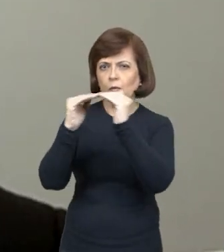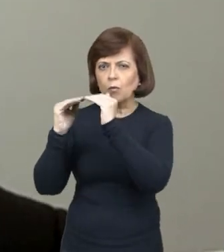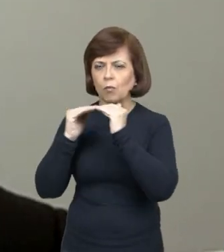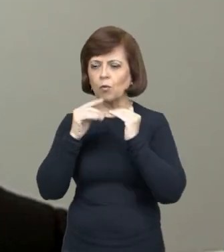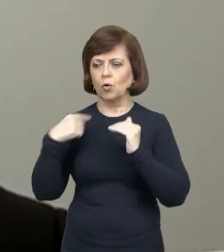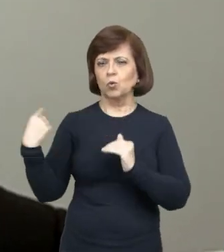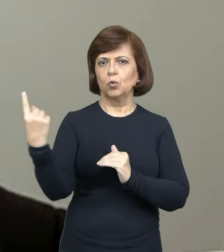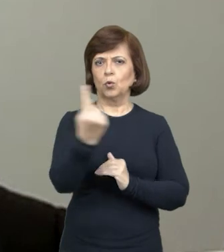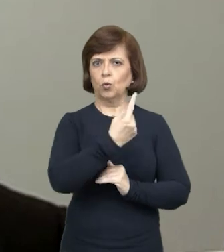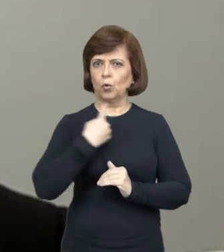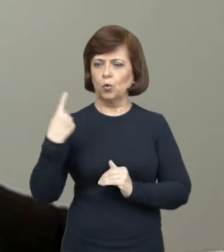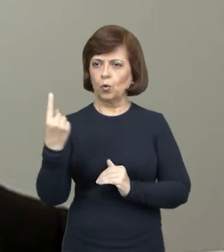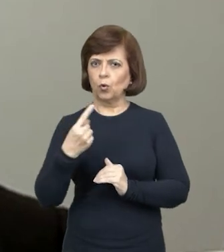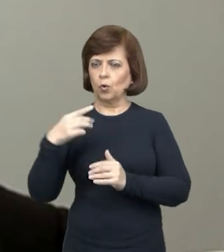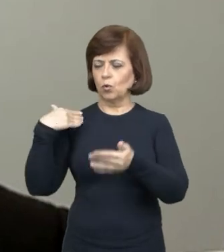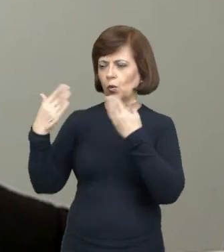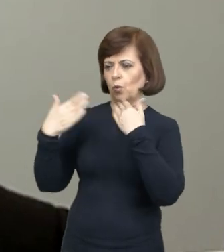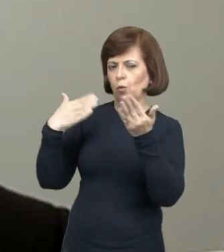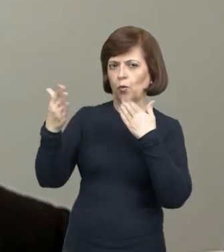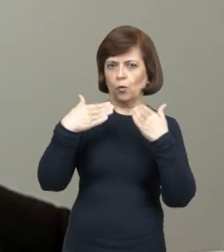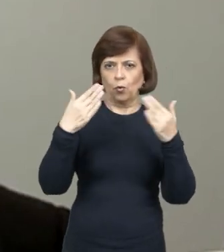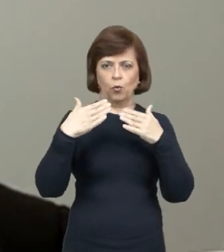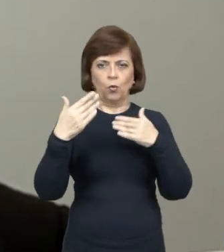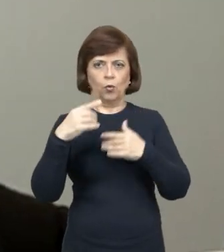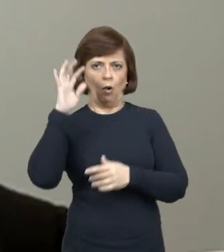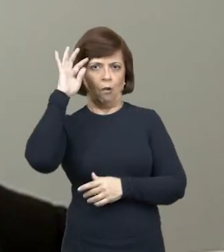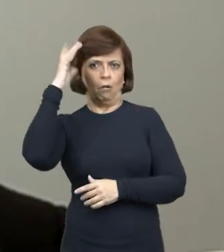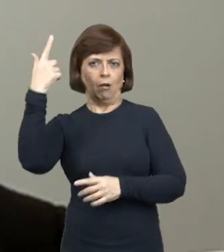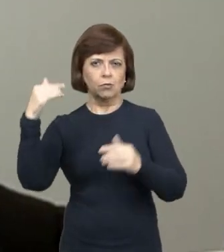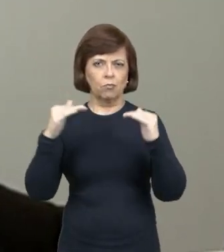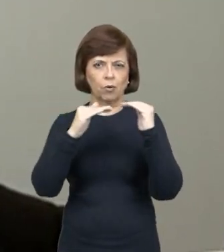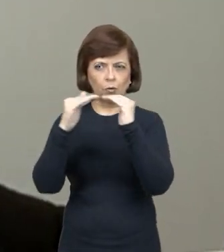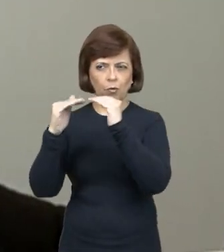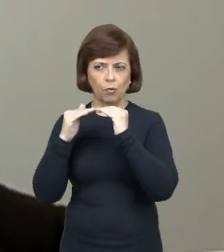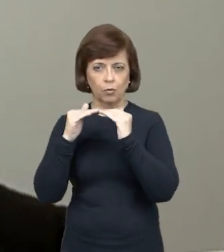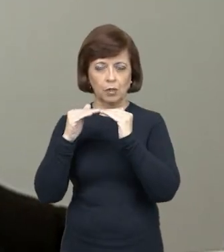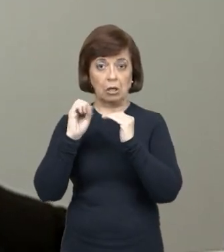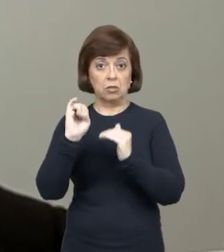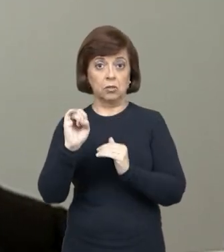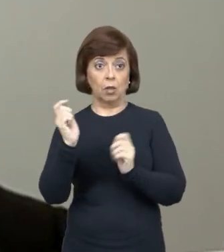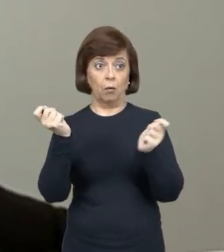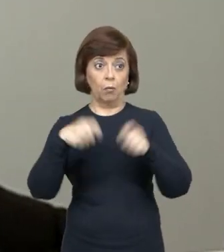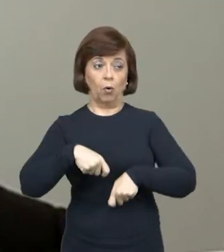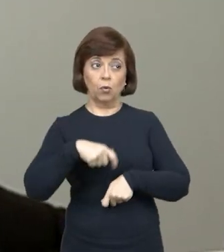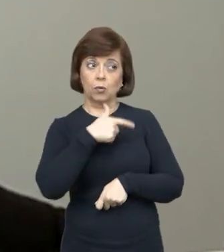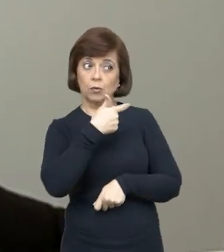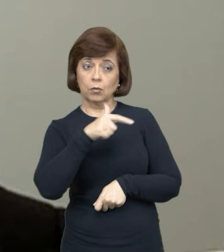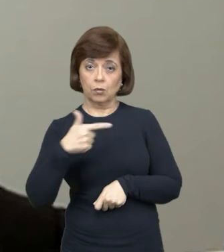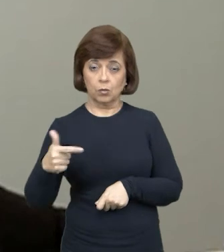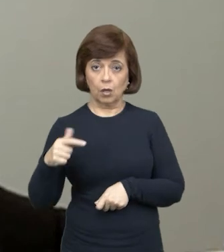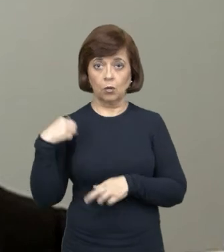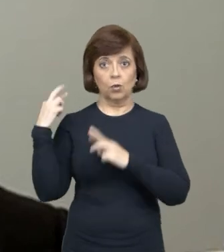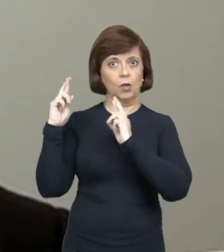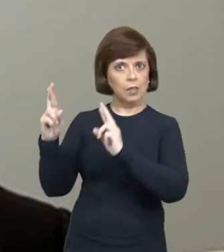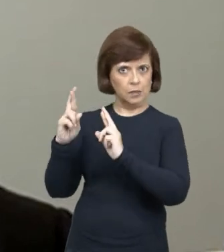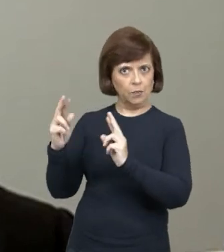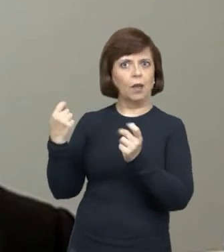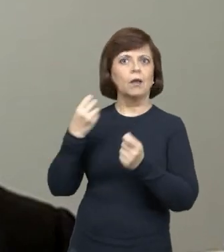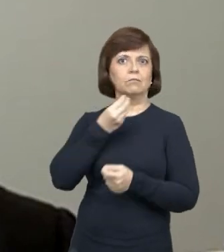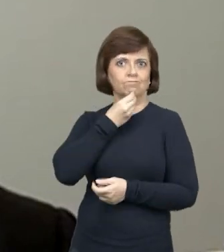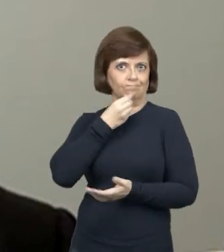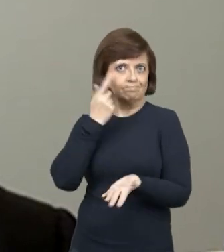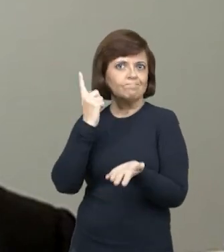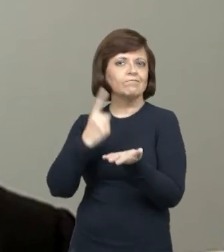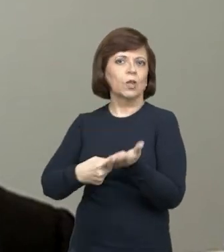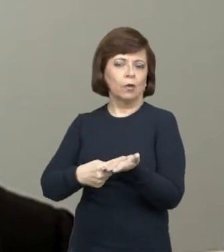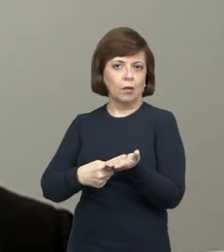consensual, chegar a um denominador comum, se isso não for possível, se esse acordo que nós esperamos que seja feito em